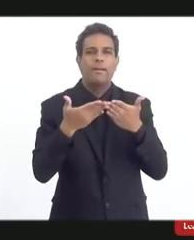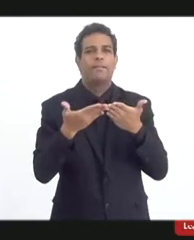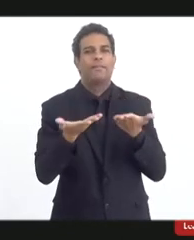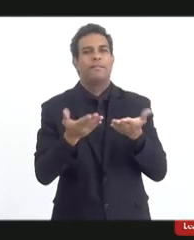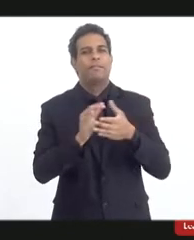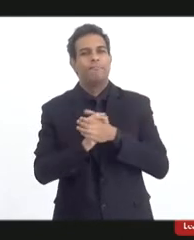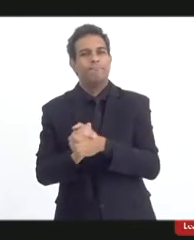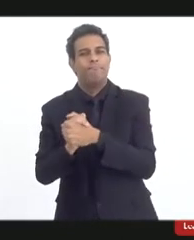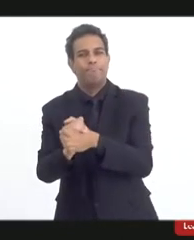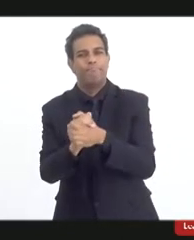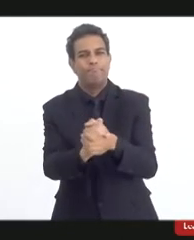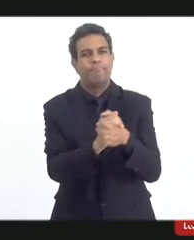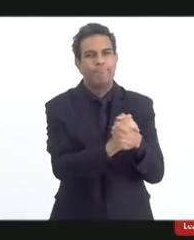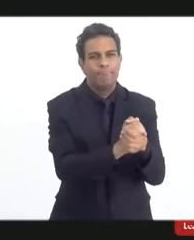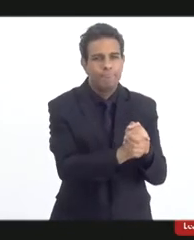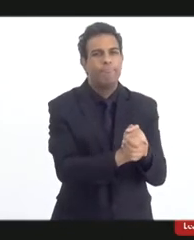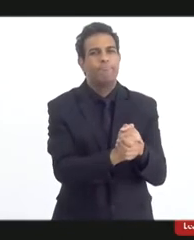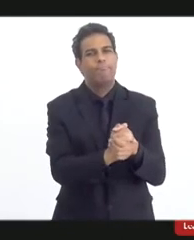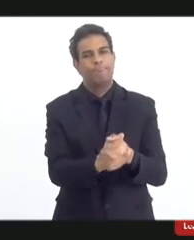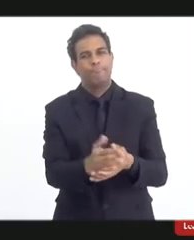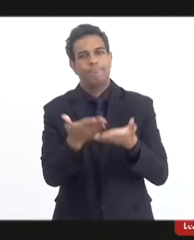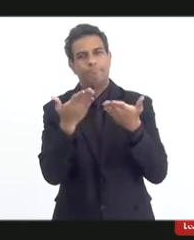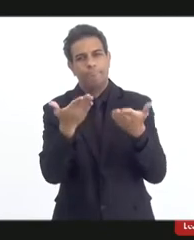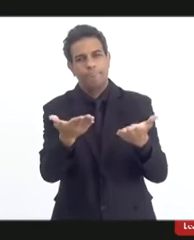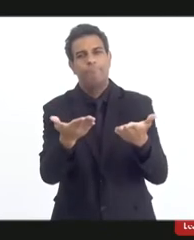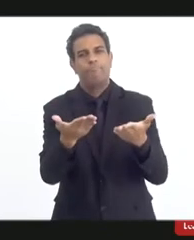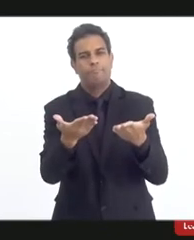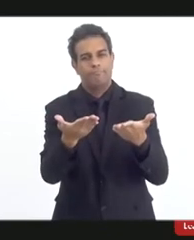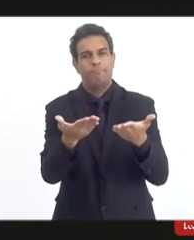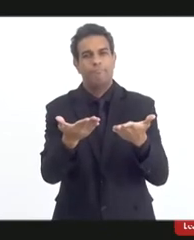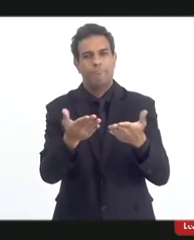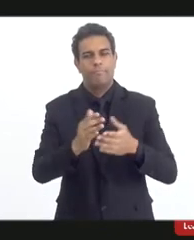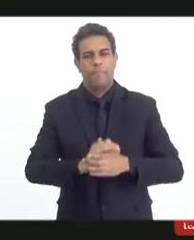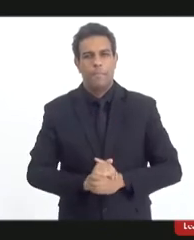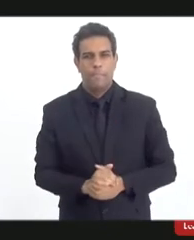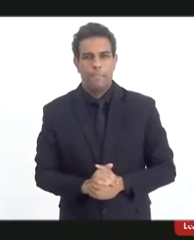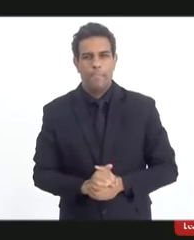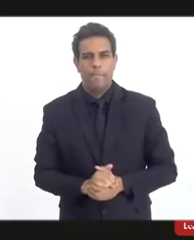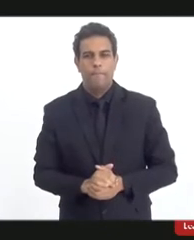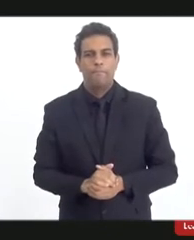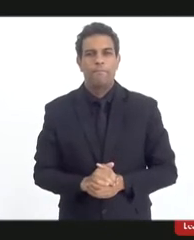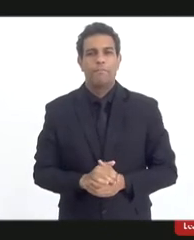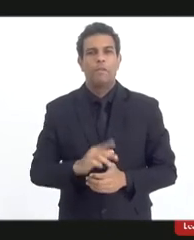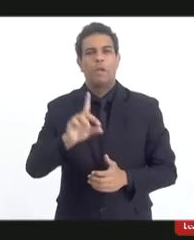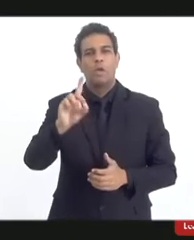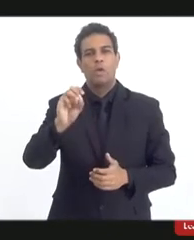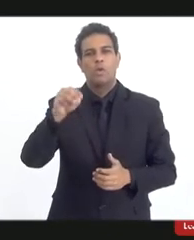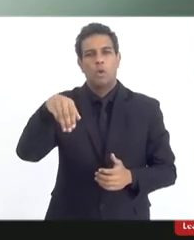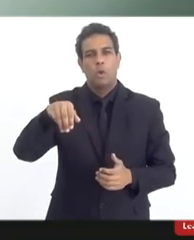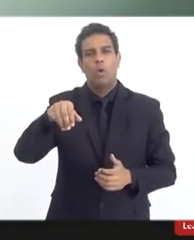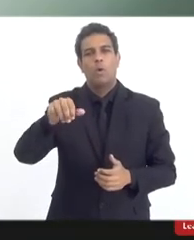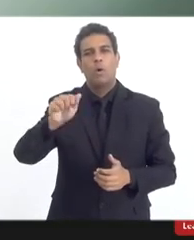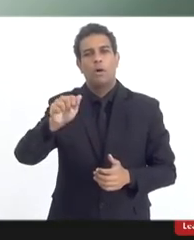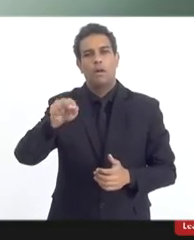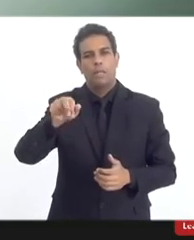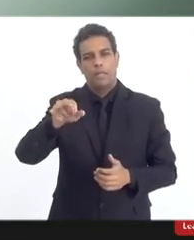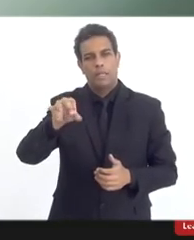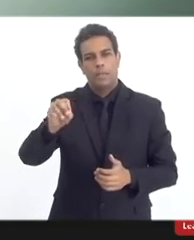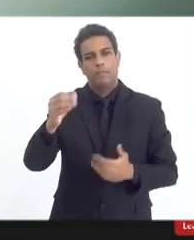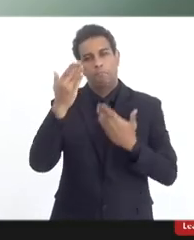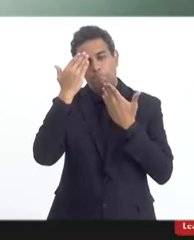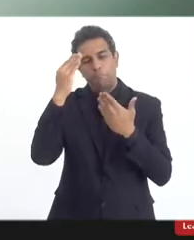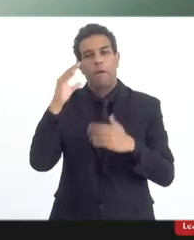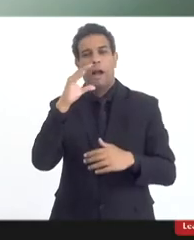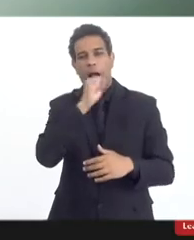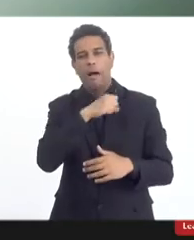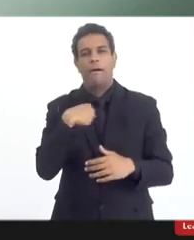cumprimentos ao nosso cardeal, Dom Anitta em Pesta, e eu queria rapidamente, eu